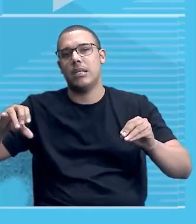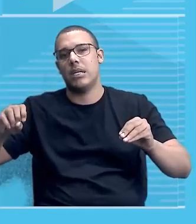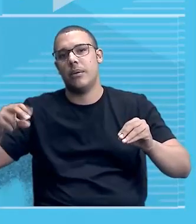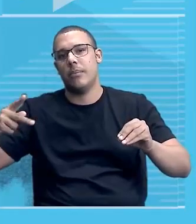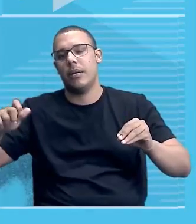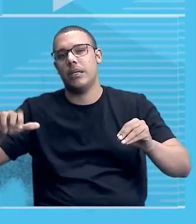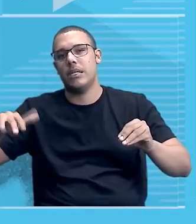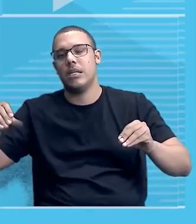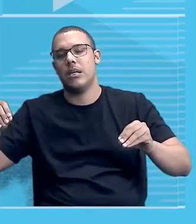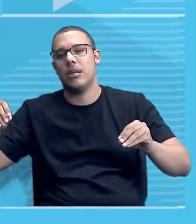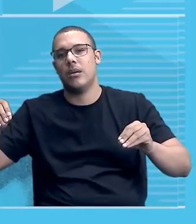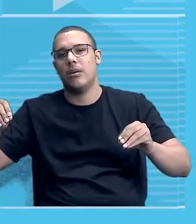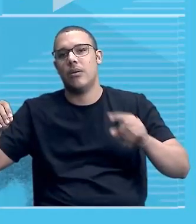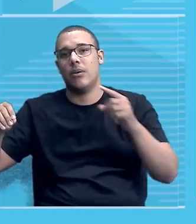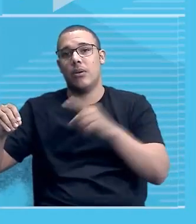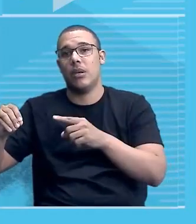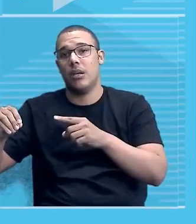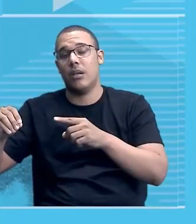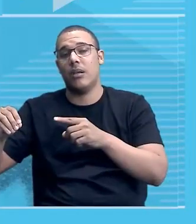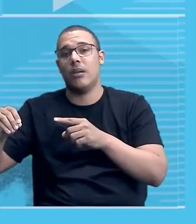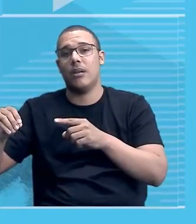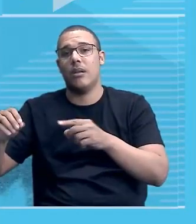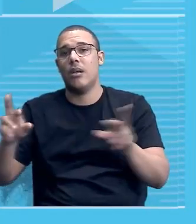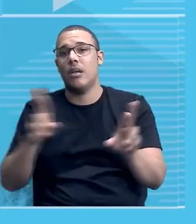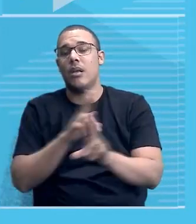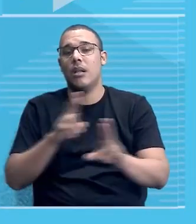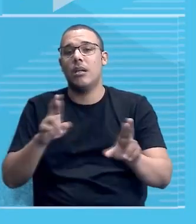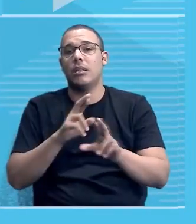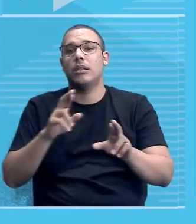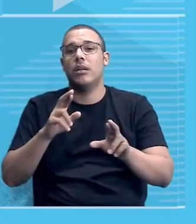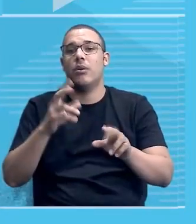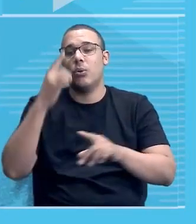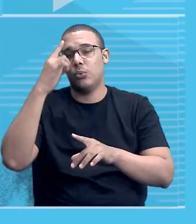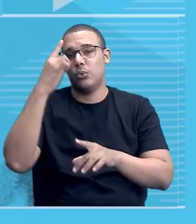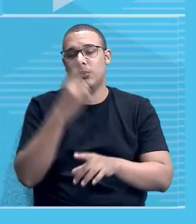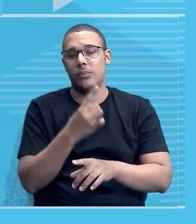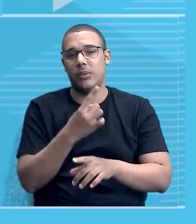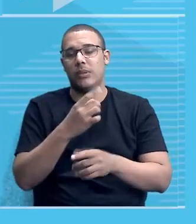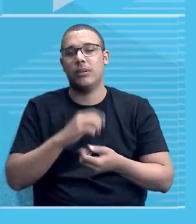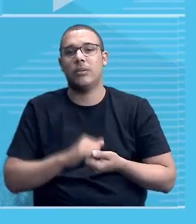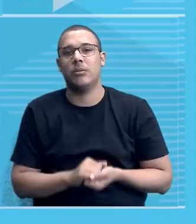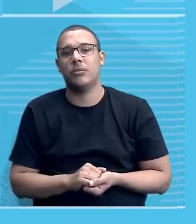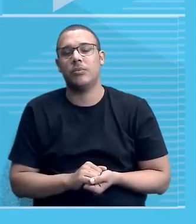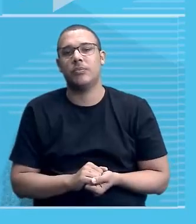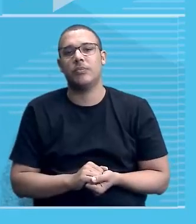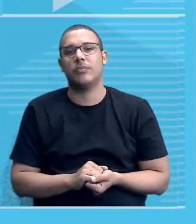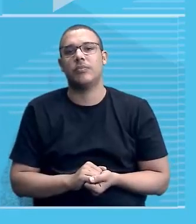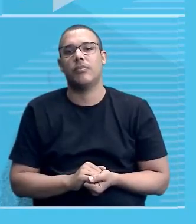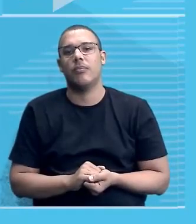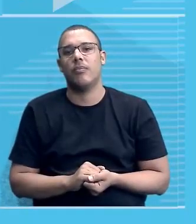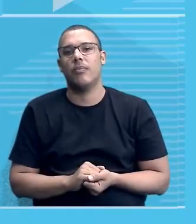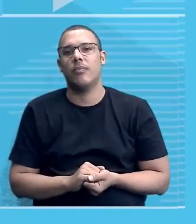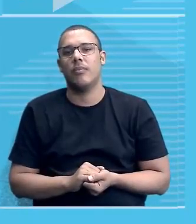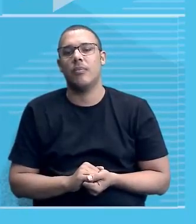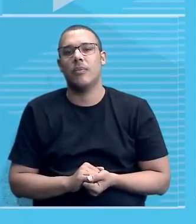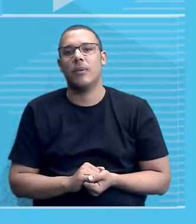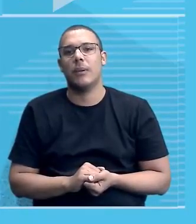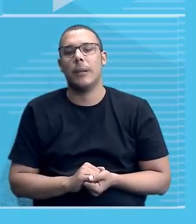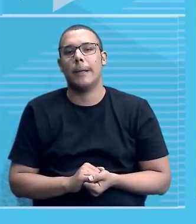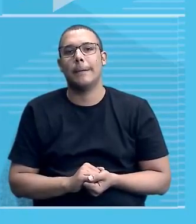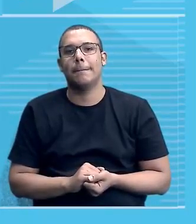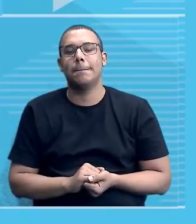colonizados, em relação à dominação, tá? Porque esse lance de ser agente da própria história,